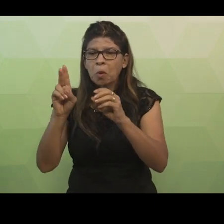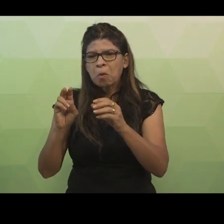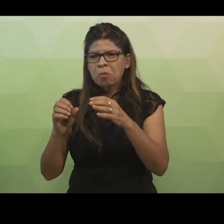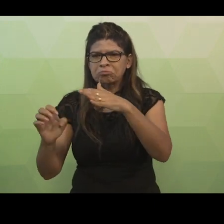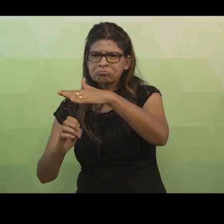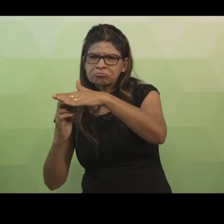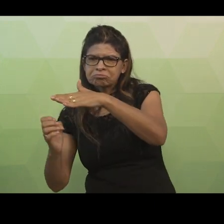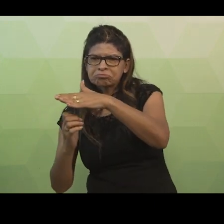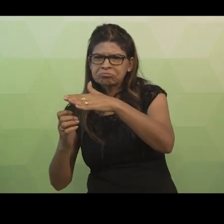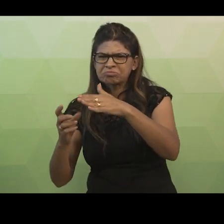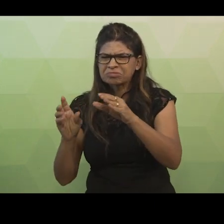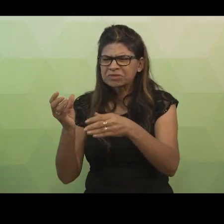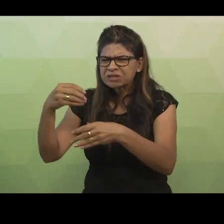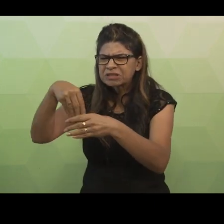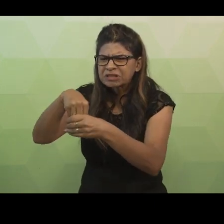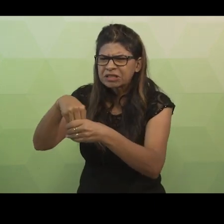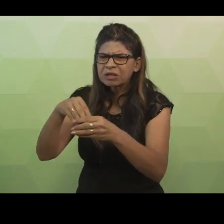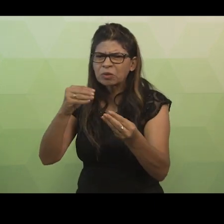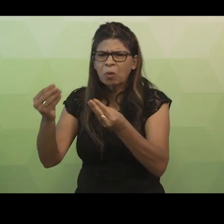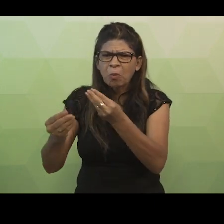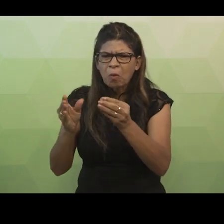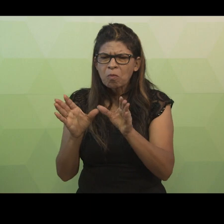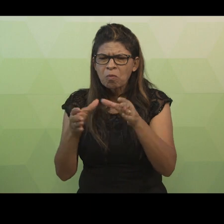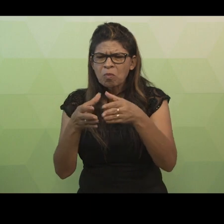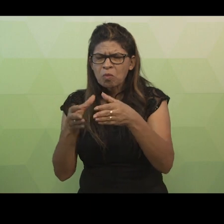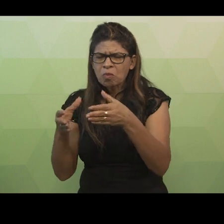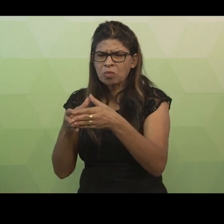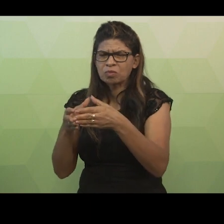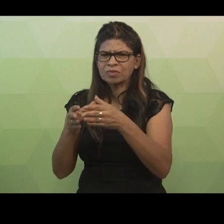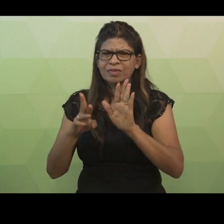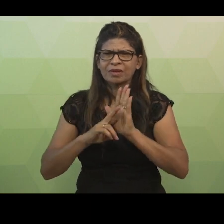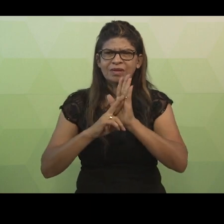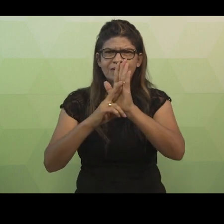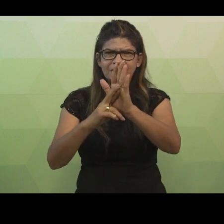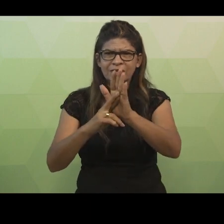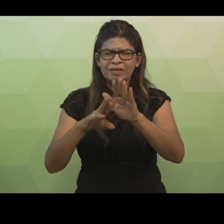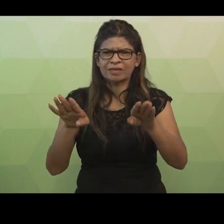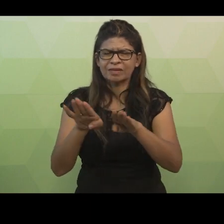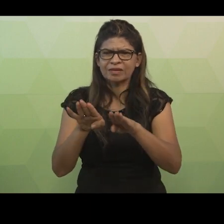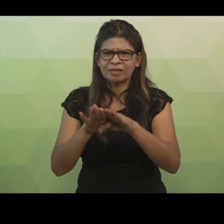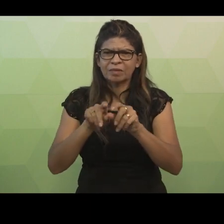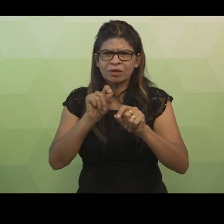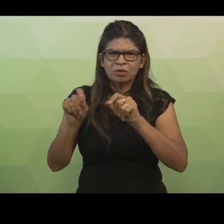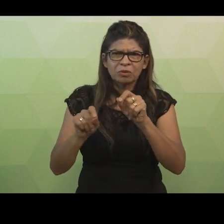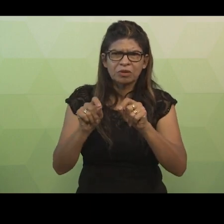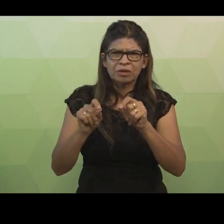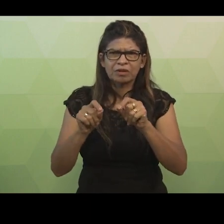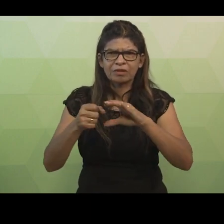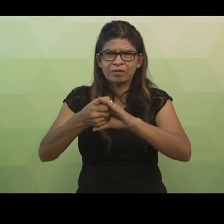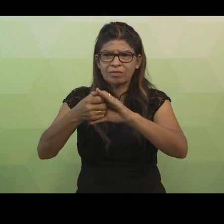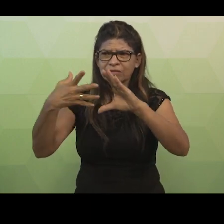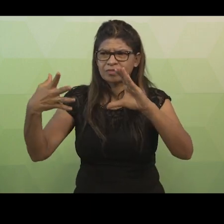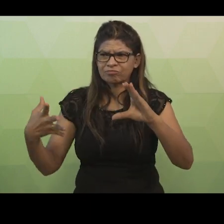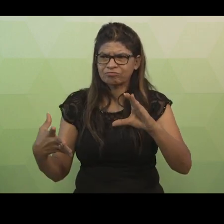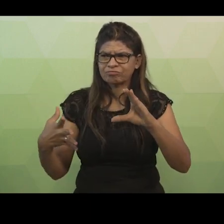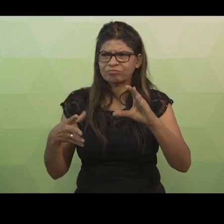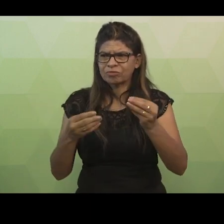de valores válidos para o atributo. Geralmente, representamos graficamente os atributos por uma elipse.